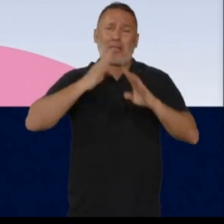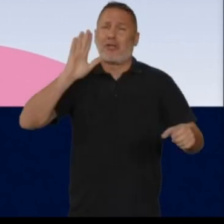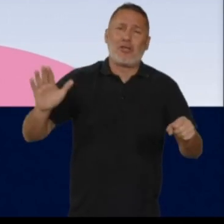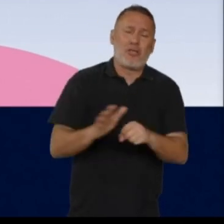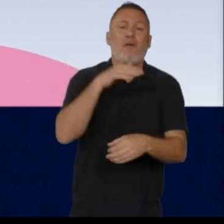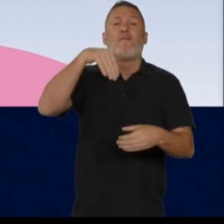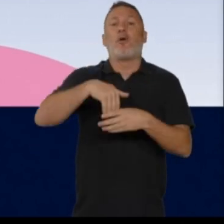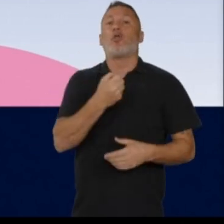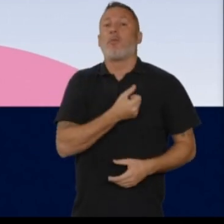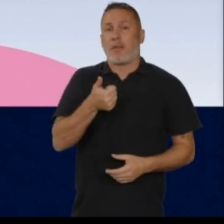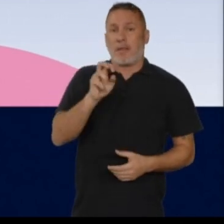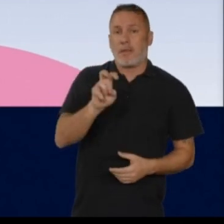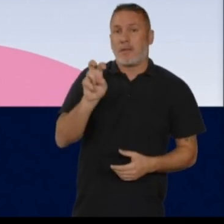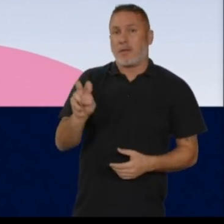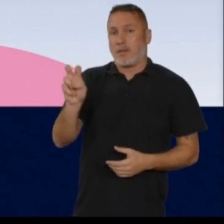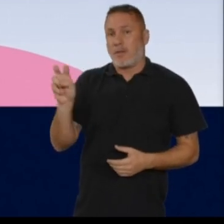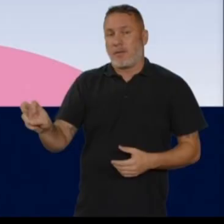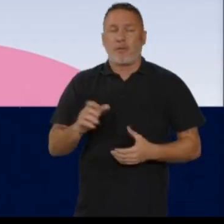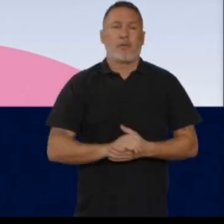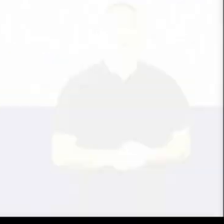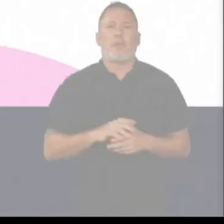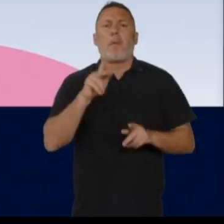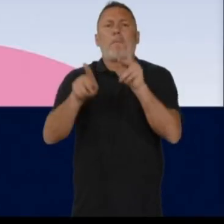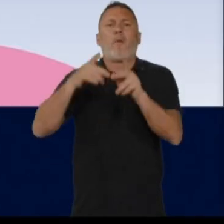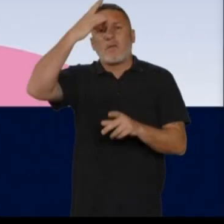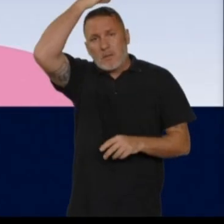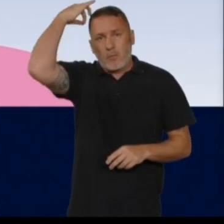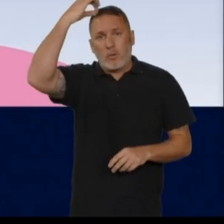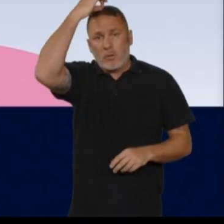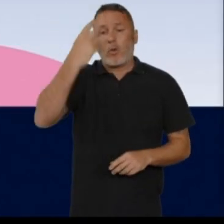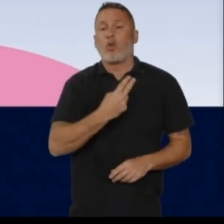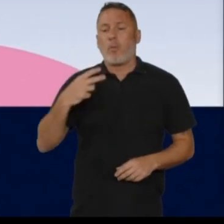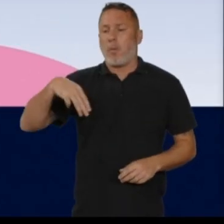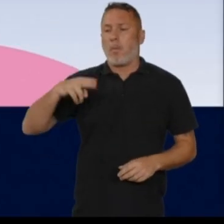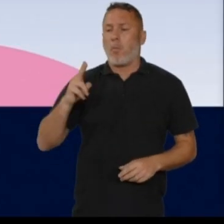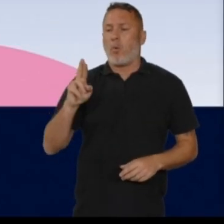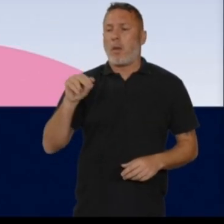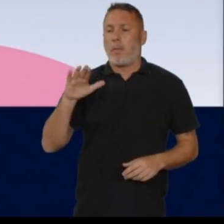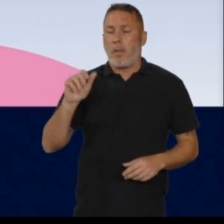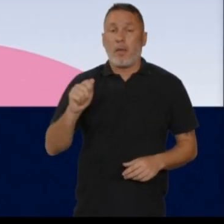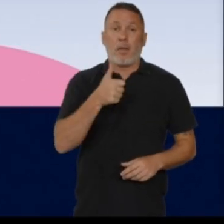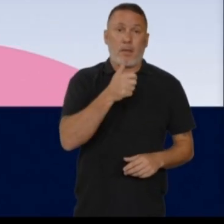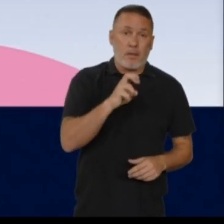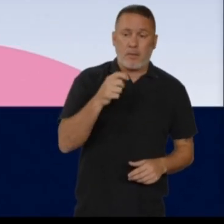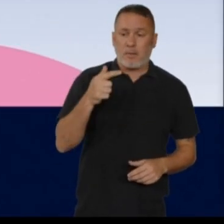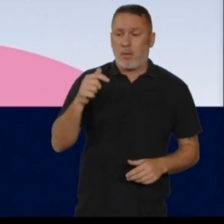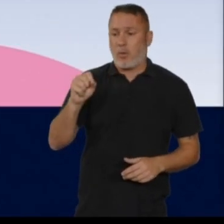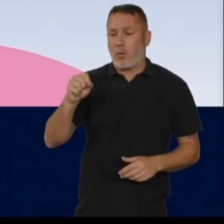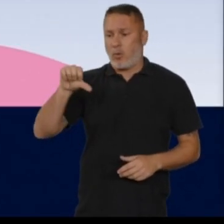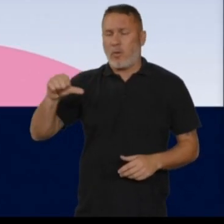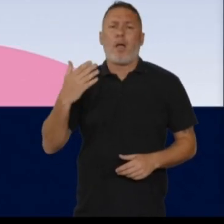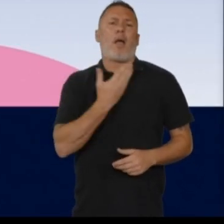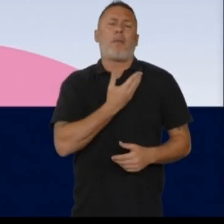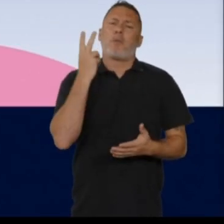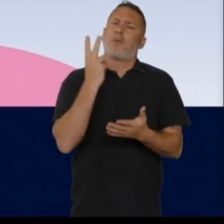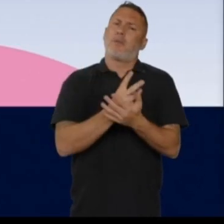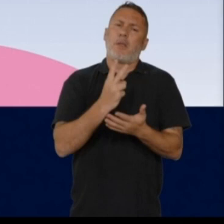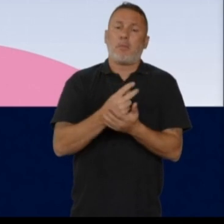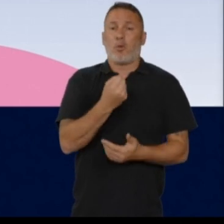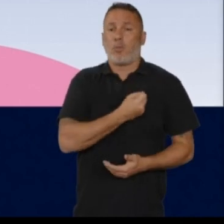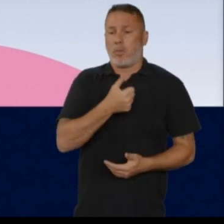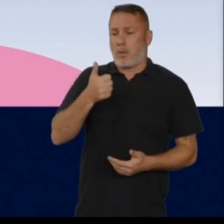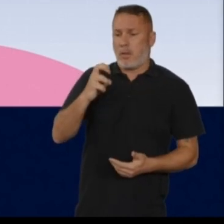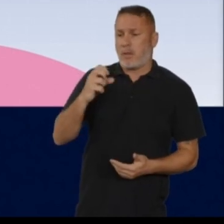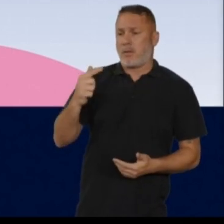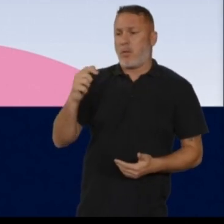críticos demais. Vote 15555. Capixabas. Sou o Muribeca, 15789. Amigo para toda hora.